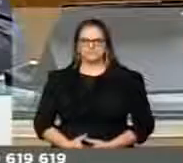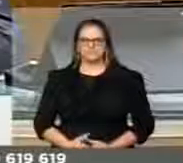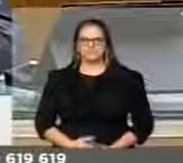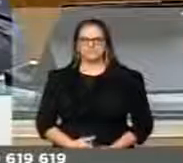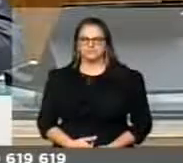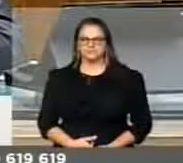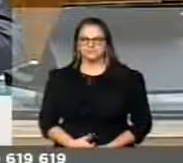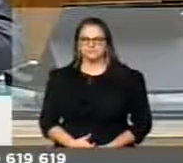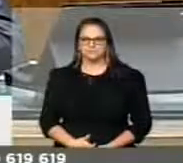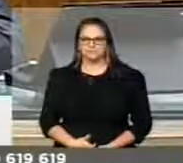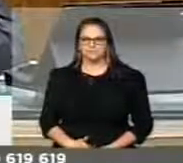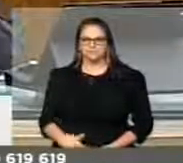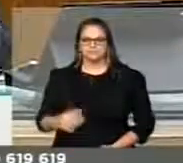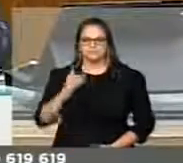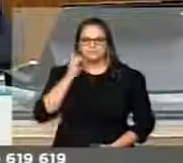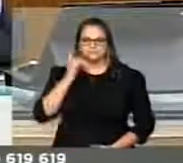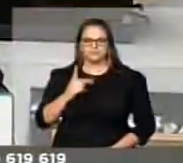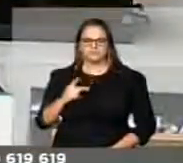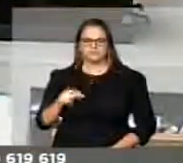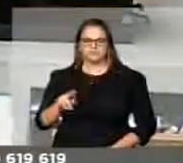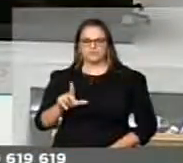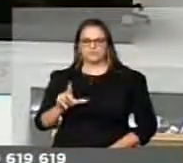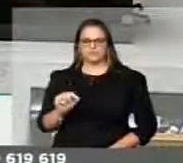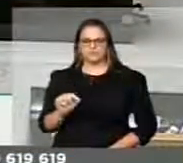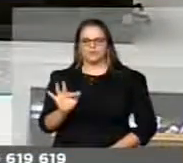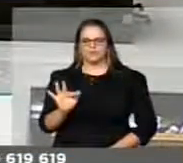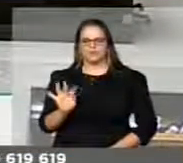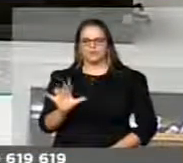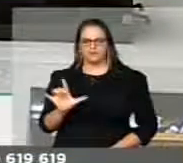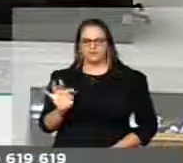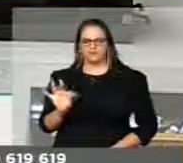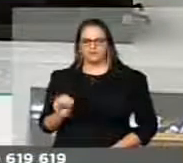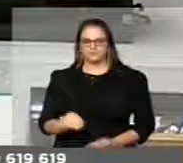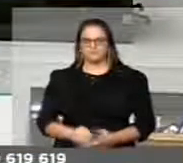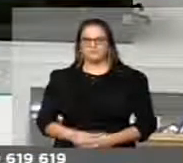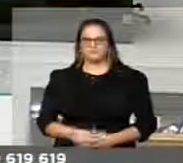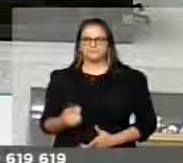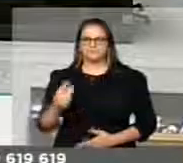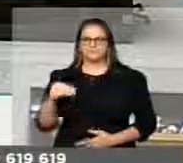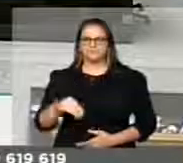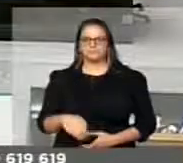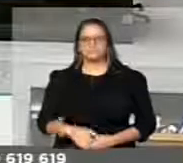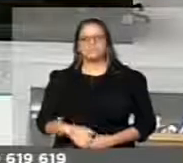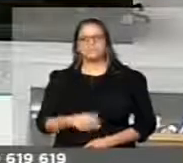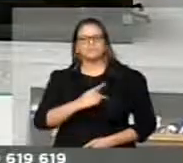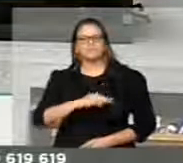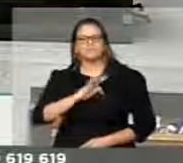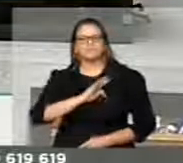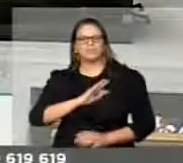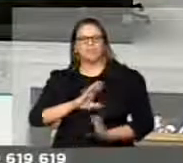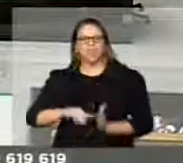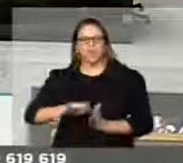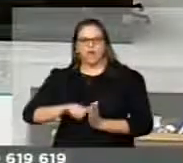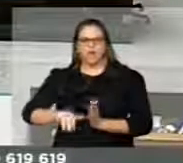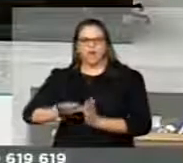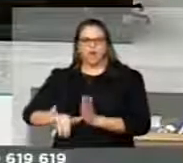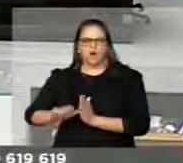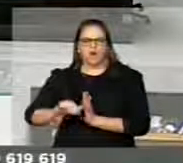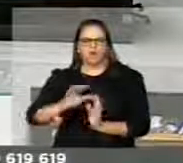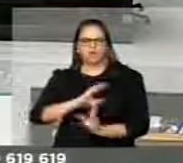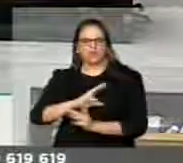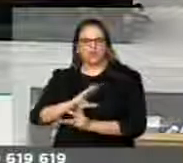Deputado Paulo Foleto, um minuto. No caso do PT, o roubo sistêmico se soma a um enorme cinismo.